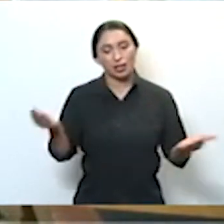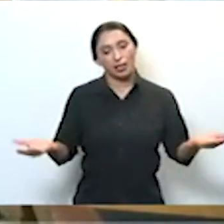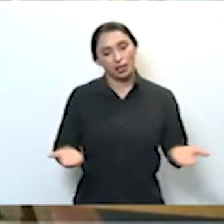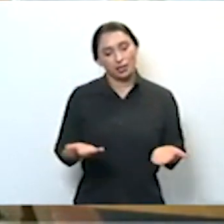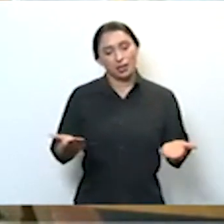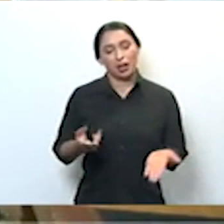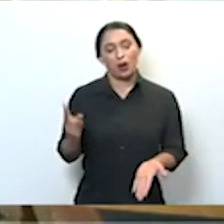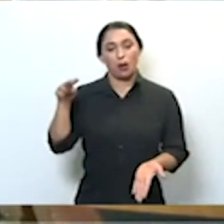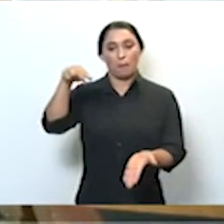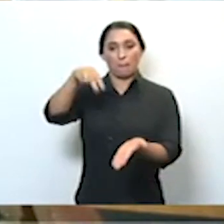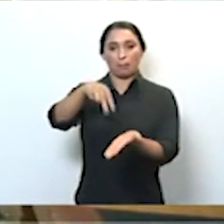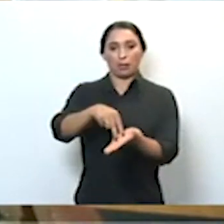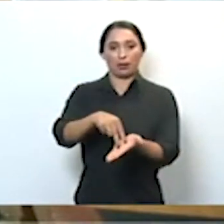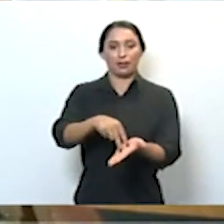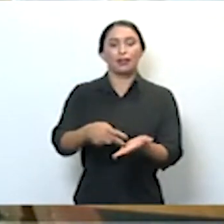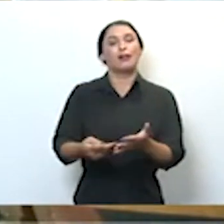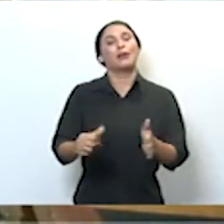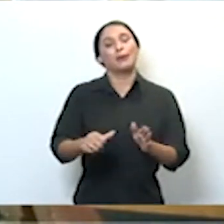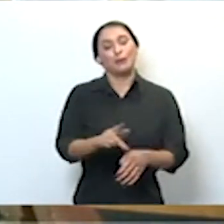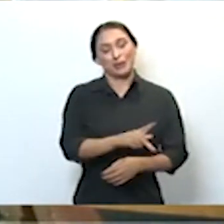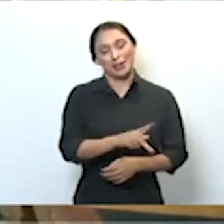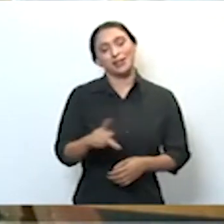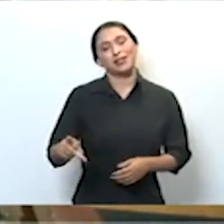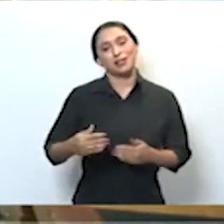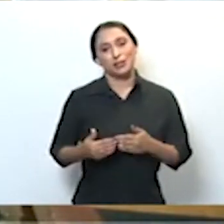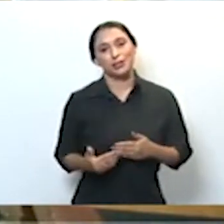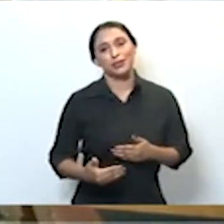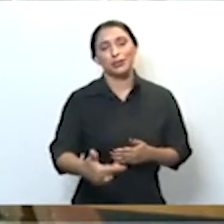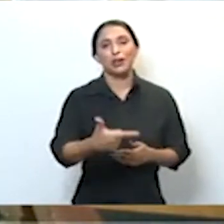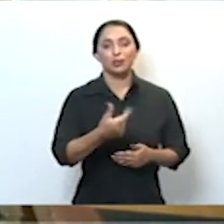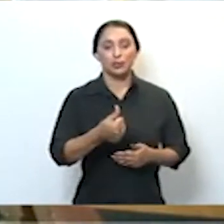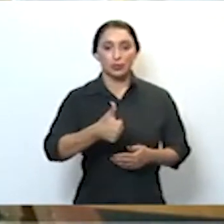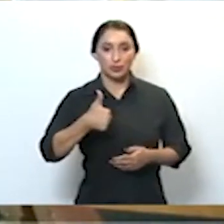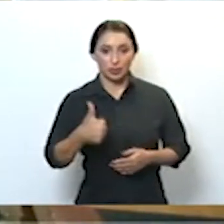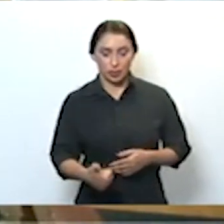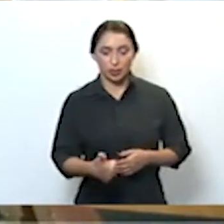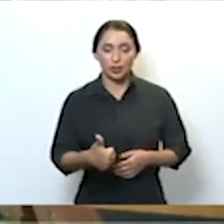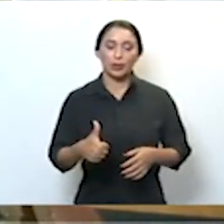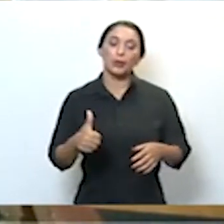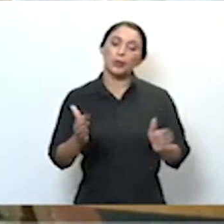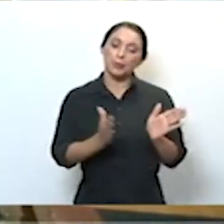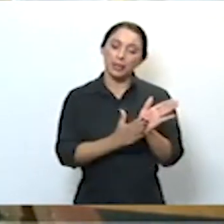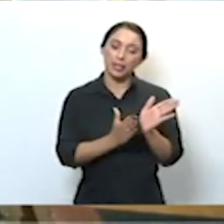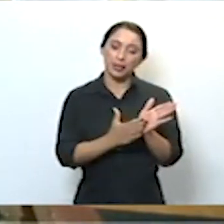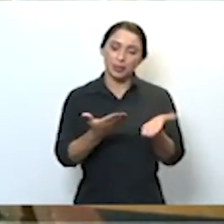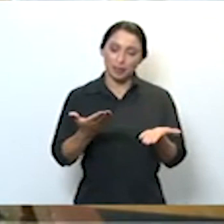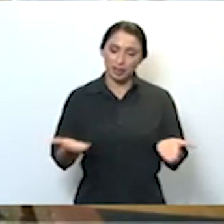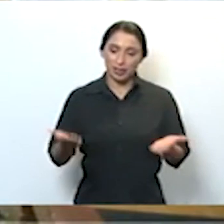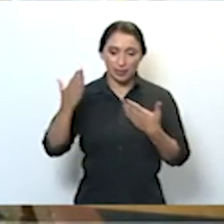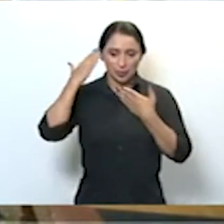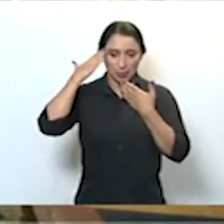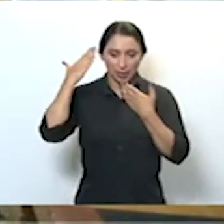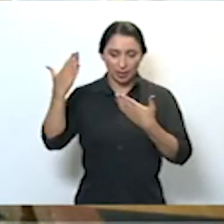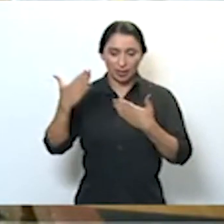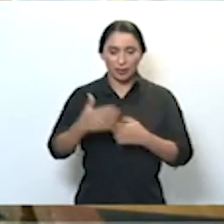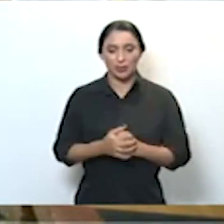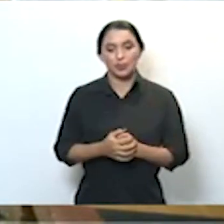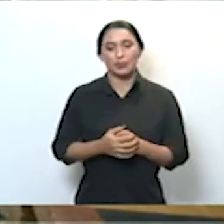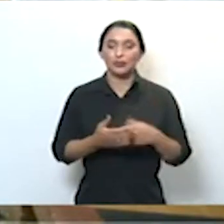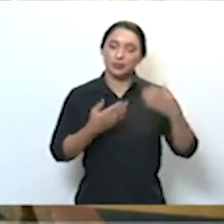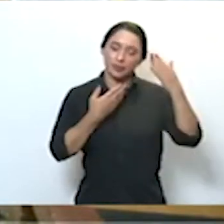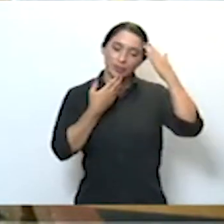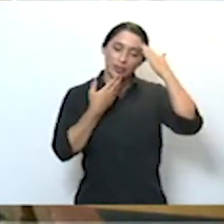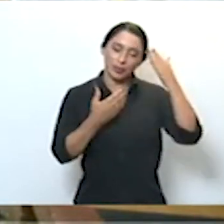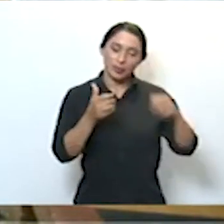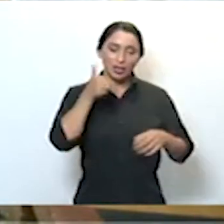presidência da primeira turma no próximo ano e parabenizar a sua excelência, senhor presidente. Muito obrigado. Muito obrigado,